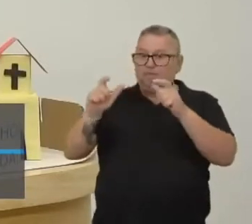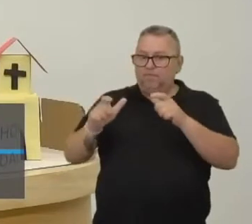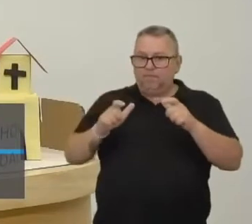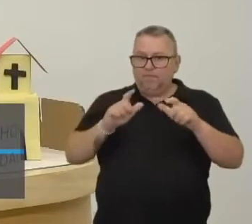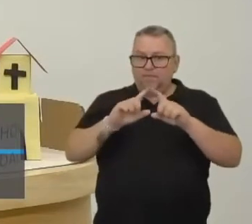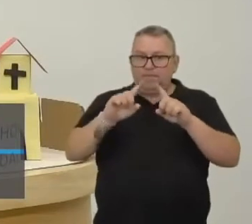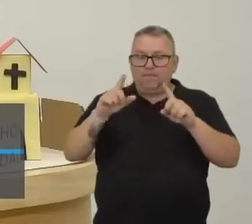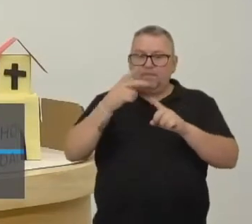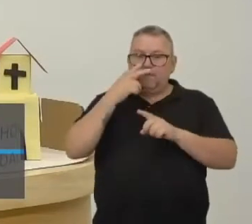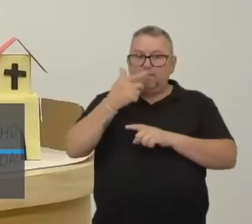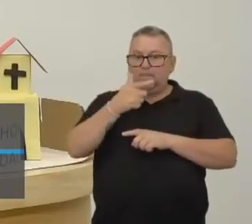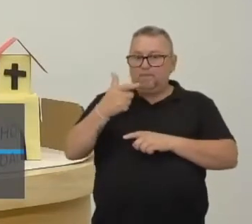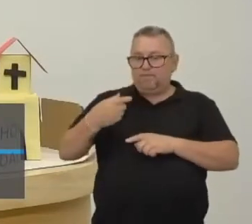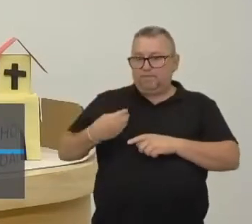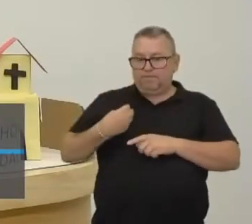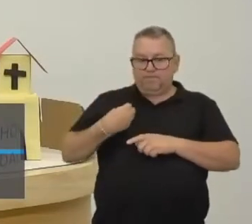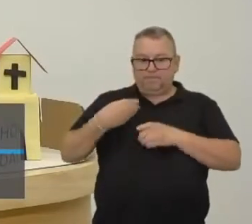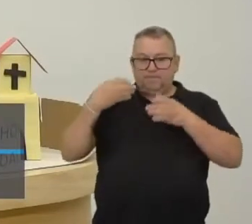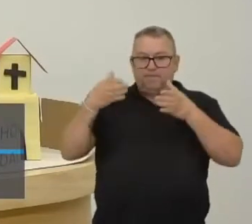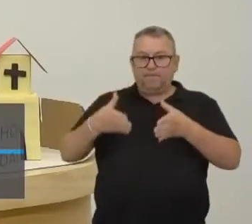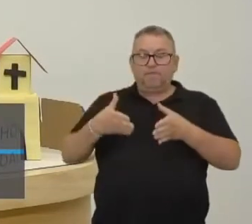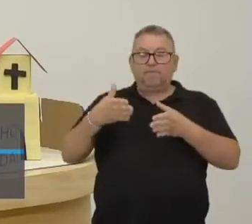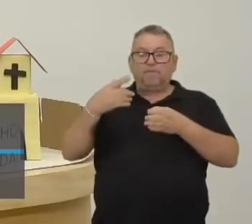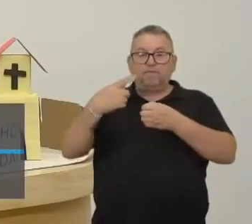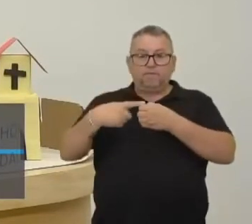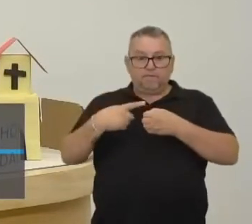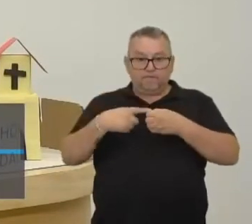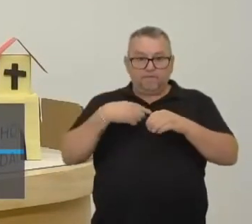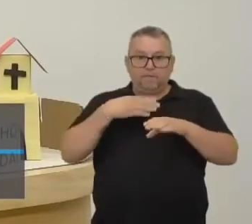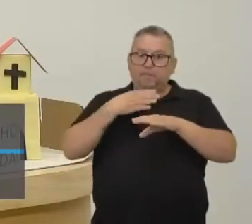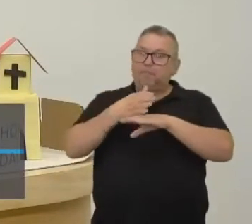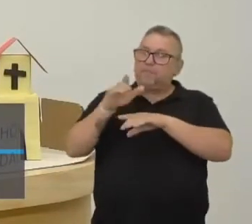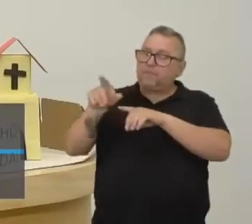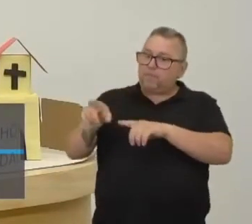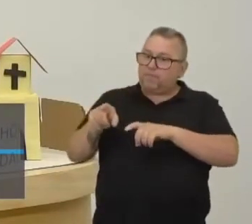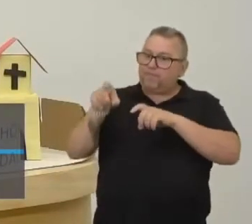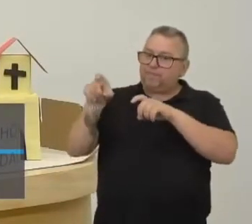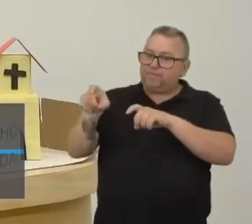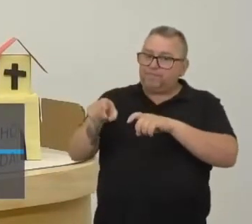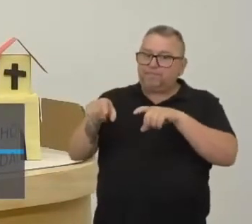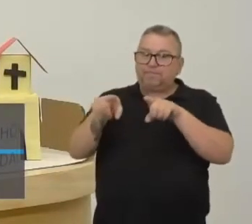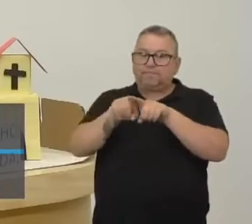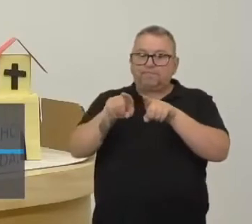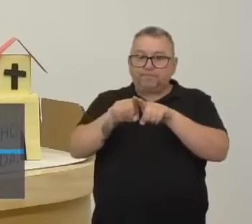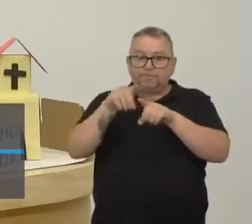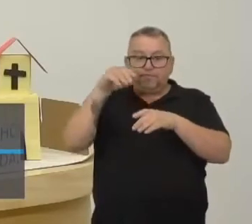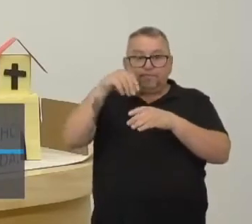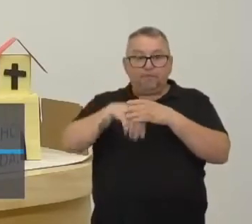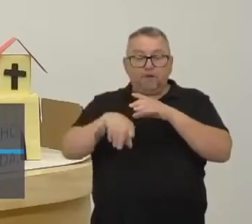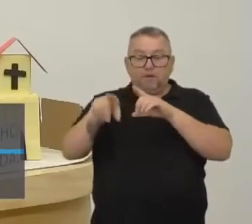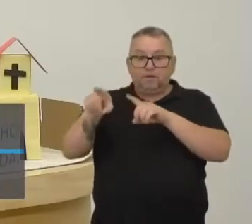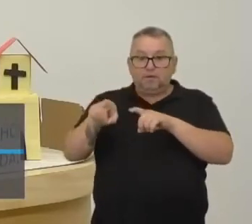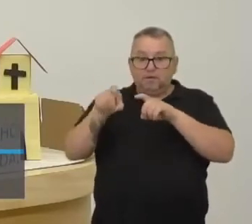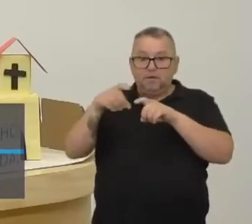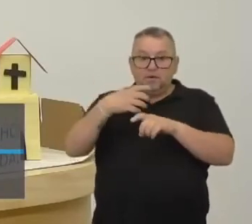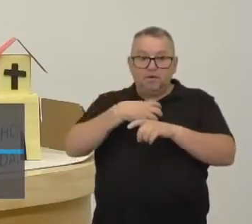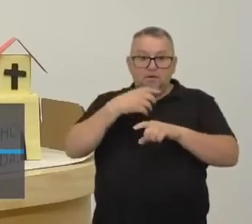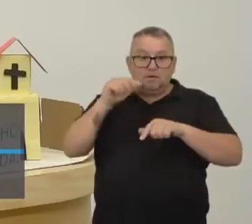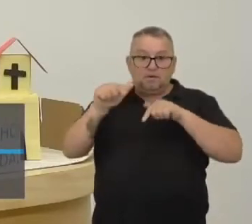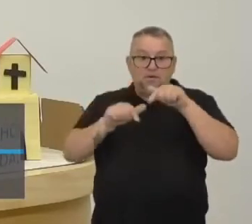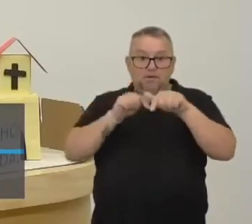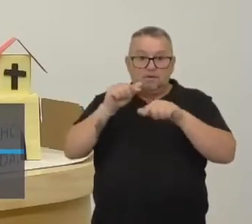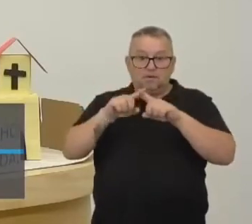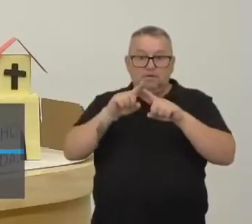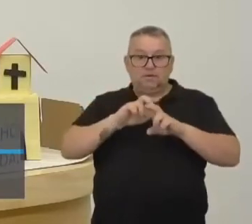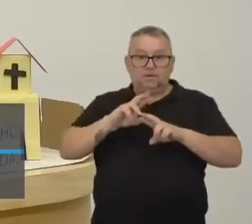elas deixam de estar mais concentradas na cidade, elas vêm para os campos. E aí, no campo, o jeito de trabalhar no campo